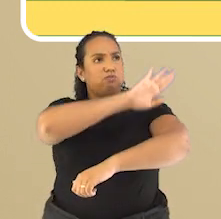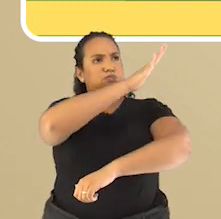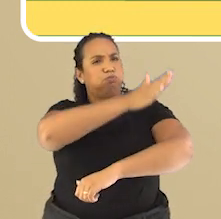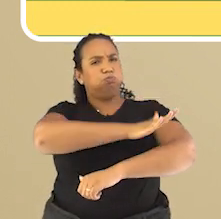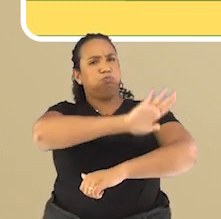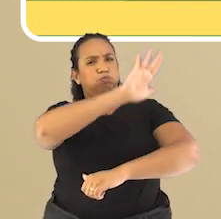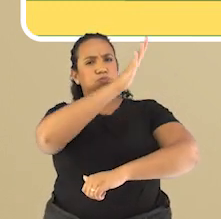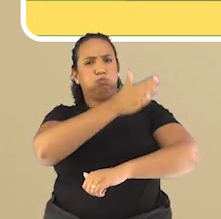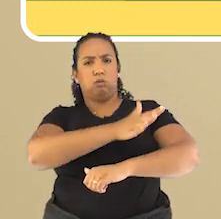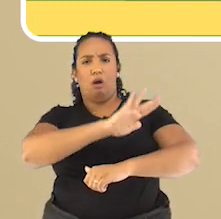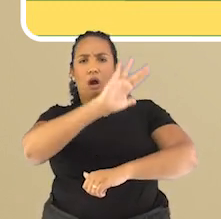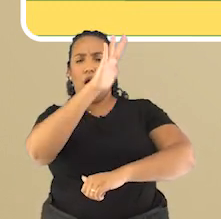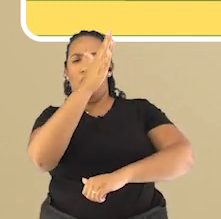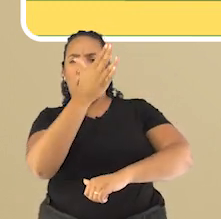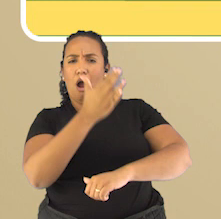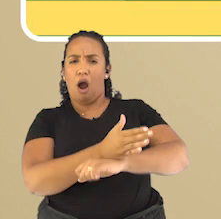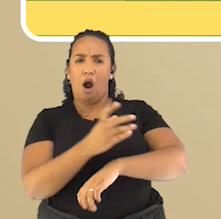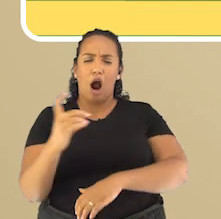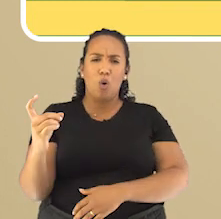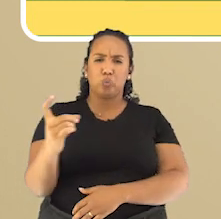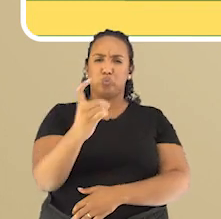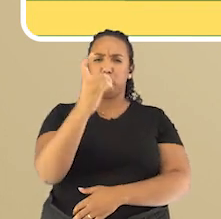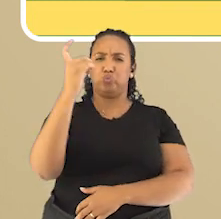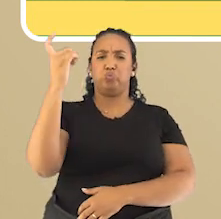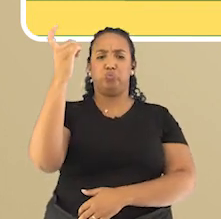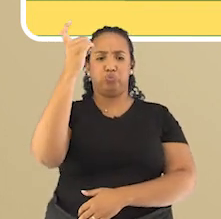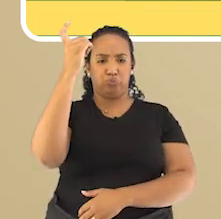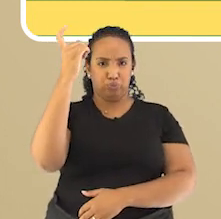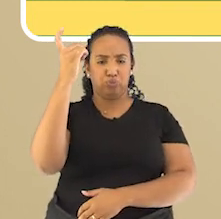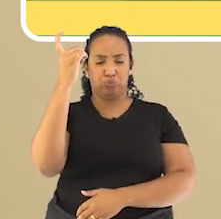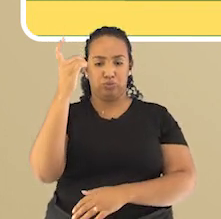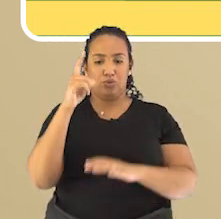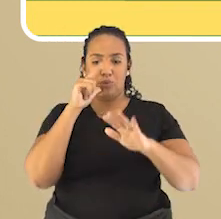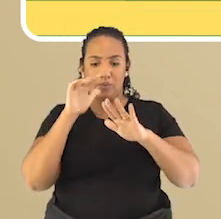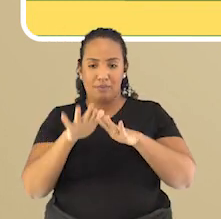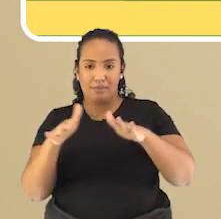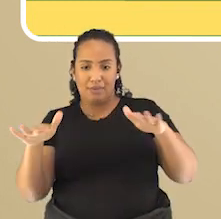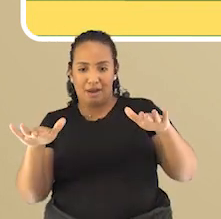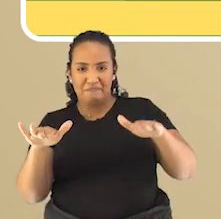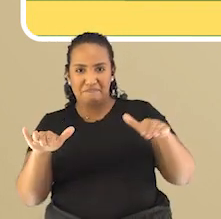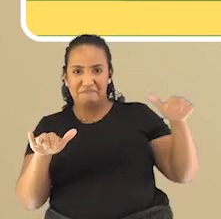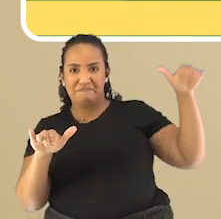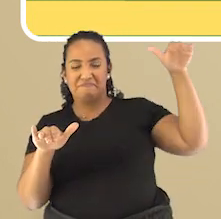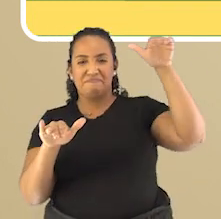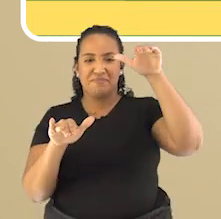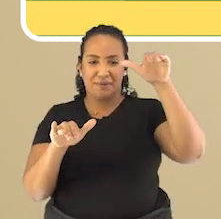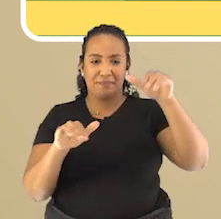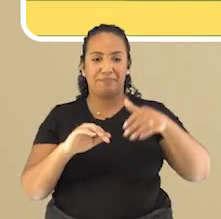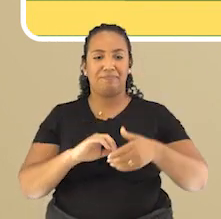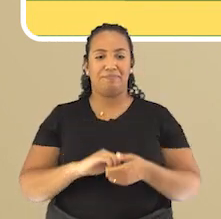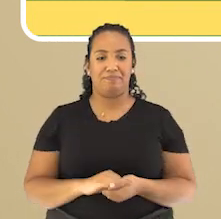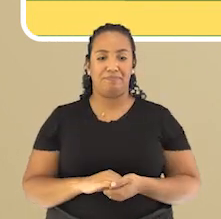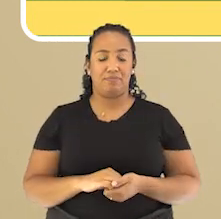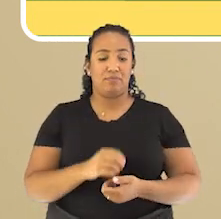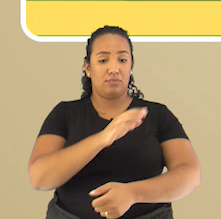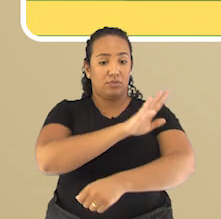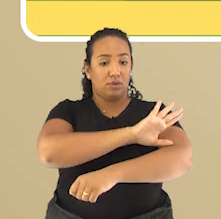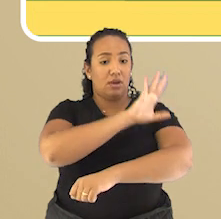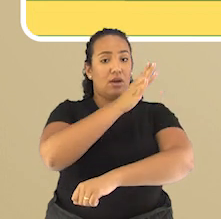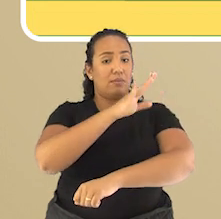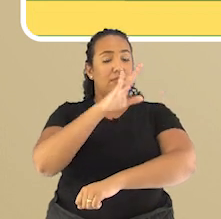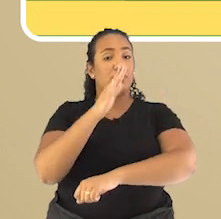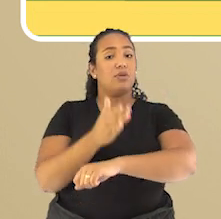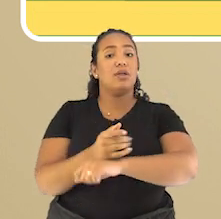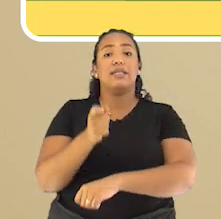elevações, maiores, mais altas, bem acima do nível do mar. As montanhas antigas têm esse